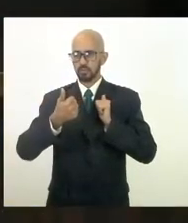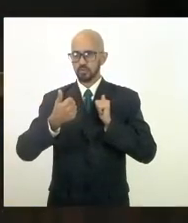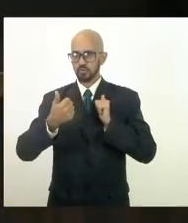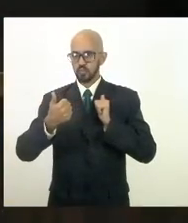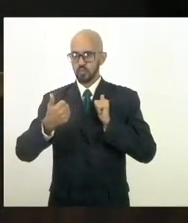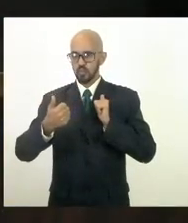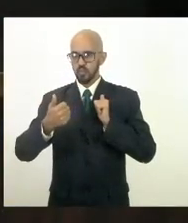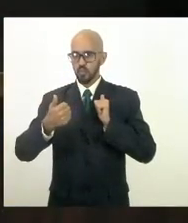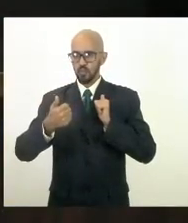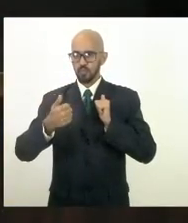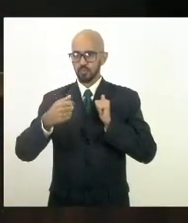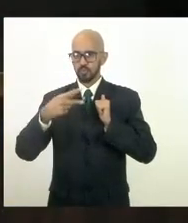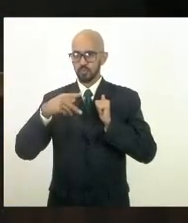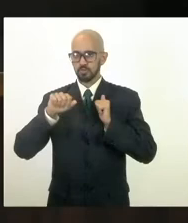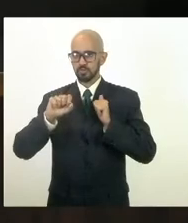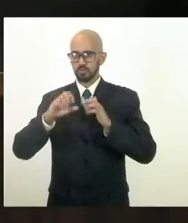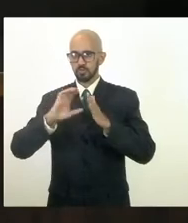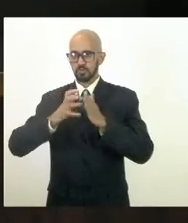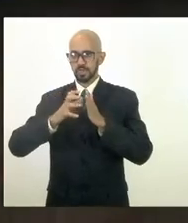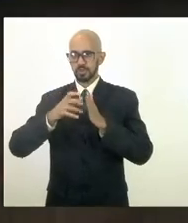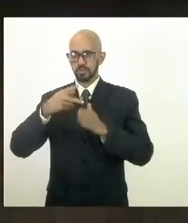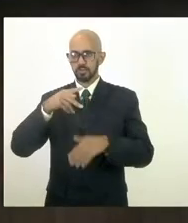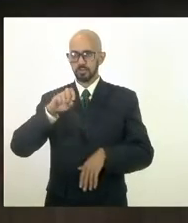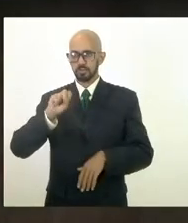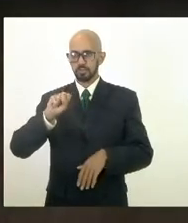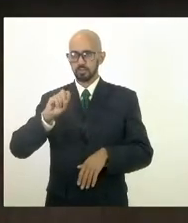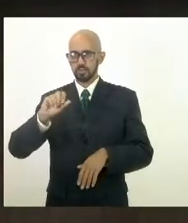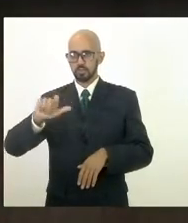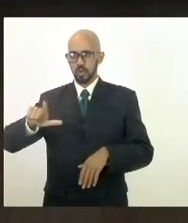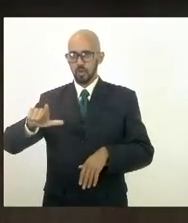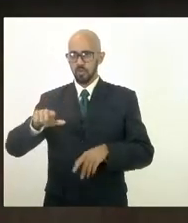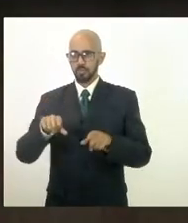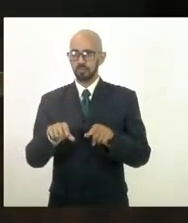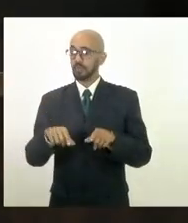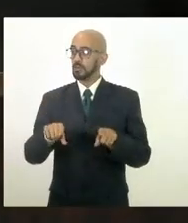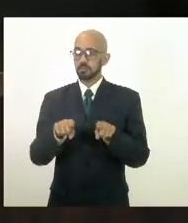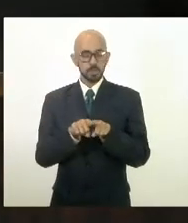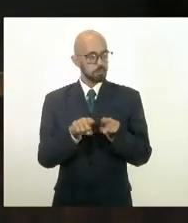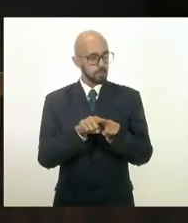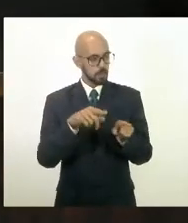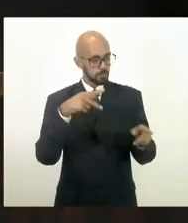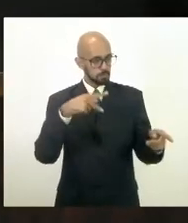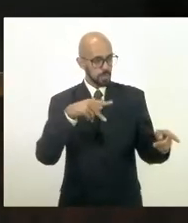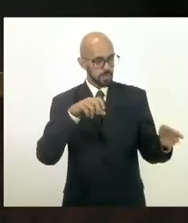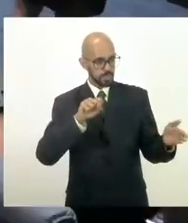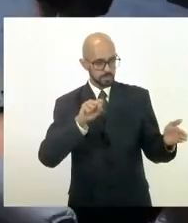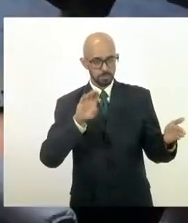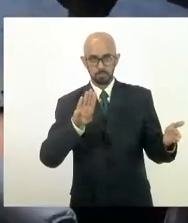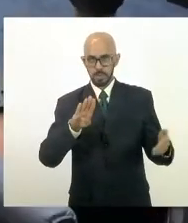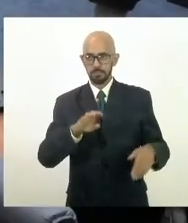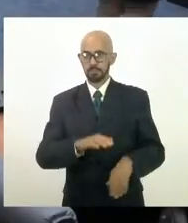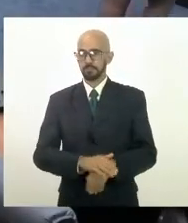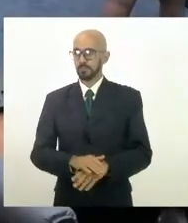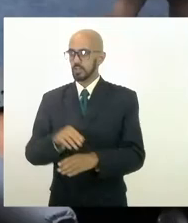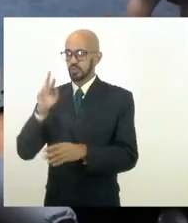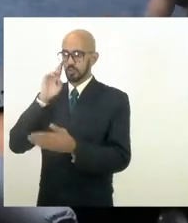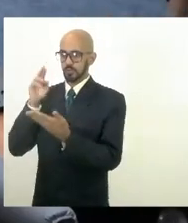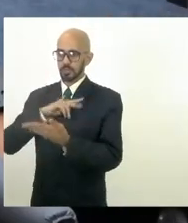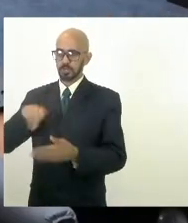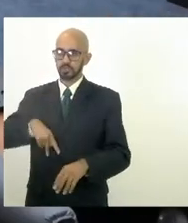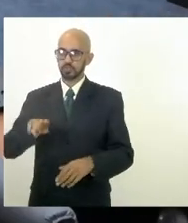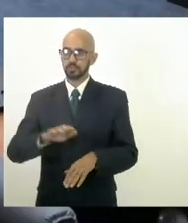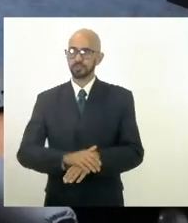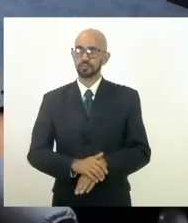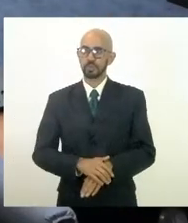Consignado está. Abstenção no 499. PSB também, abstenção. Sr. Presidente, eu escutei atentamente aqui as